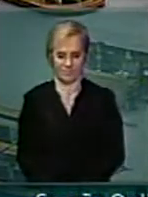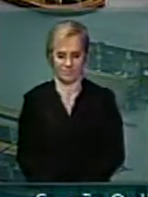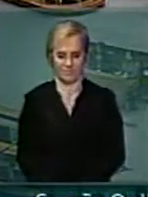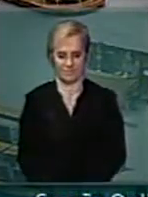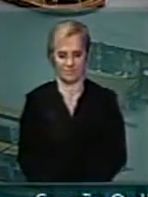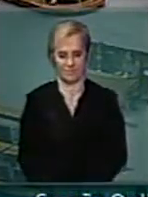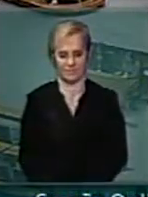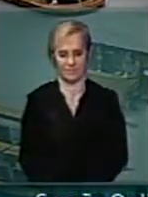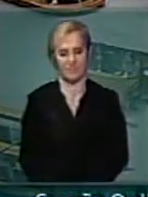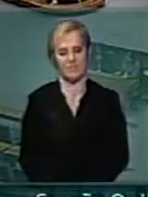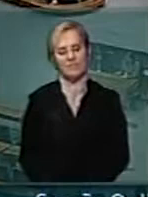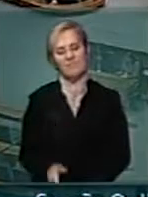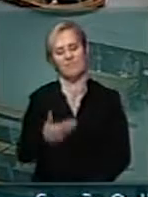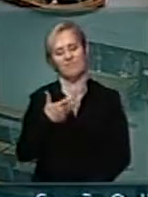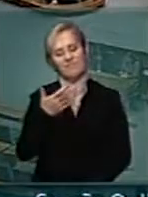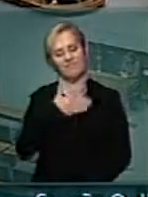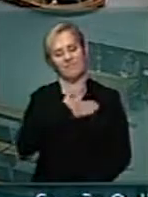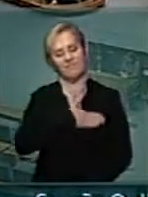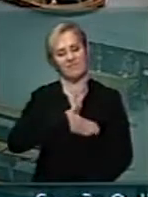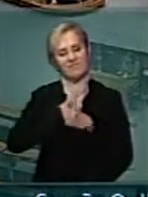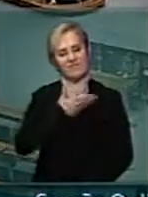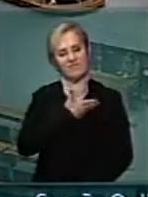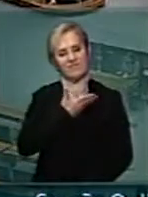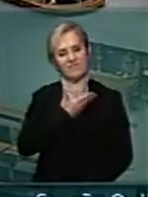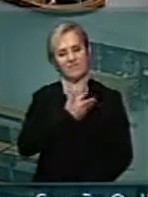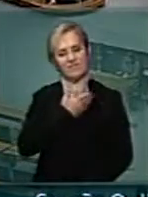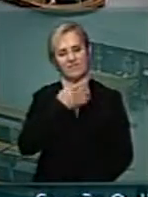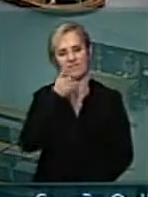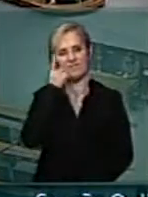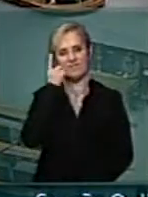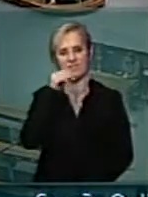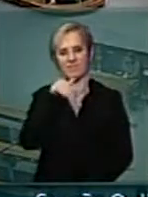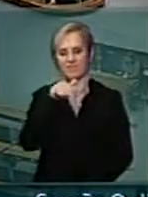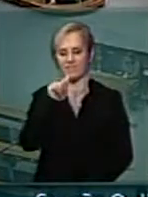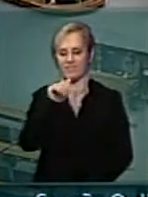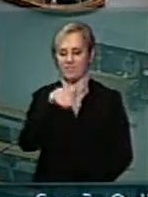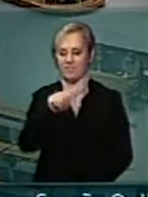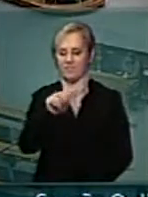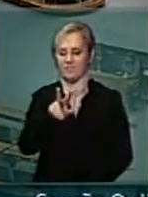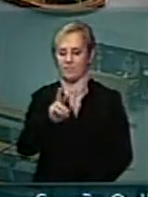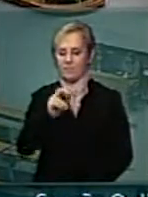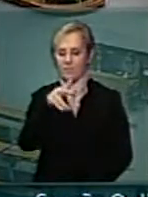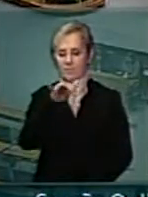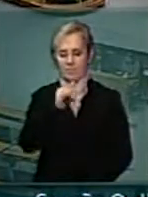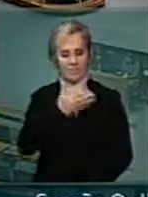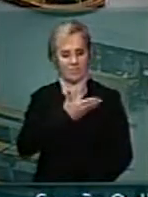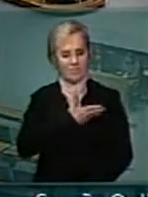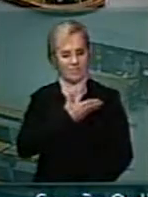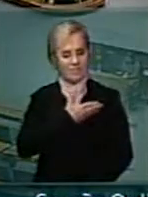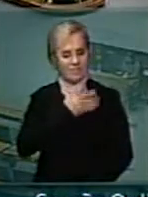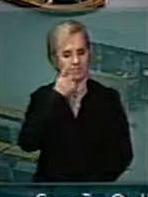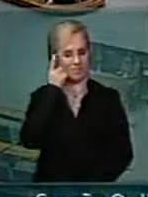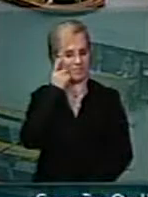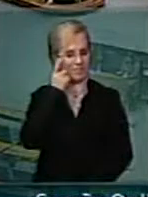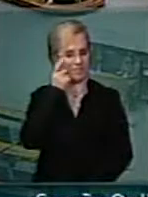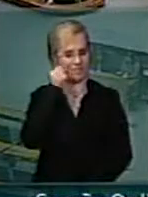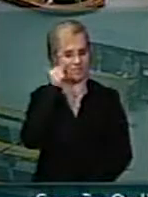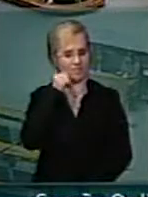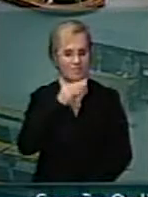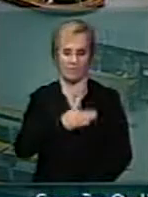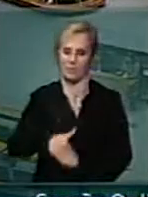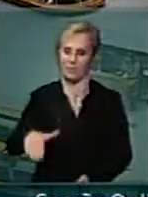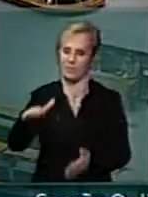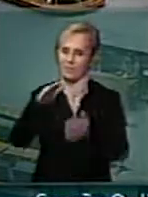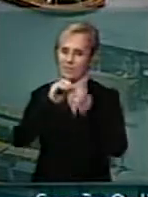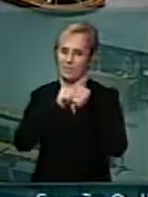Querido conterrâneo deputado Amauri, queridas deputadas, queridos parlamentares,